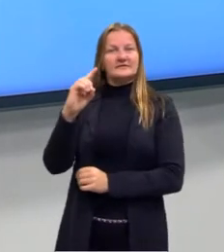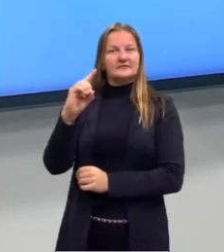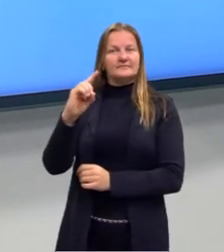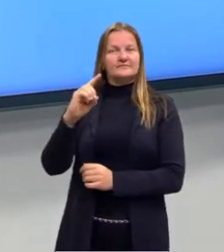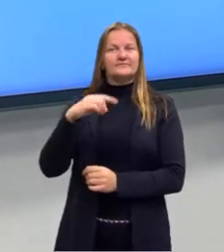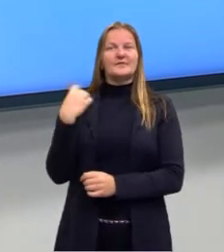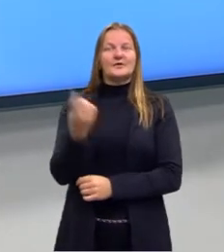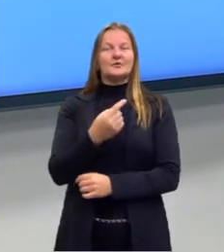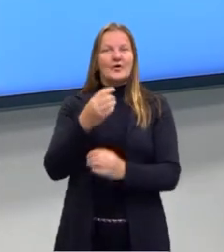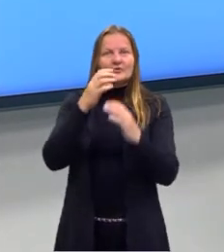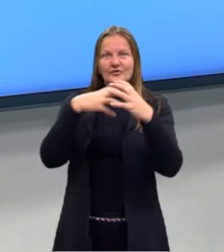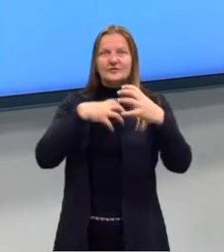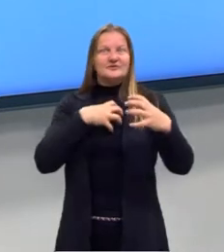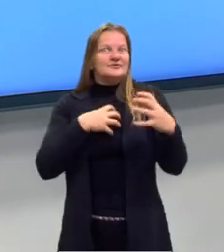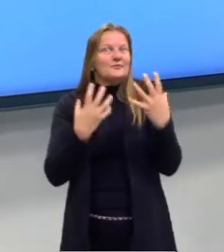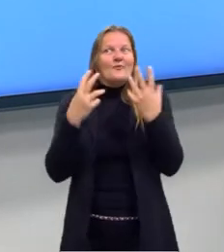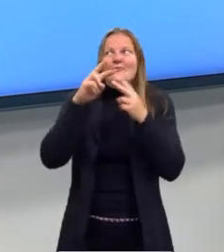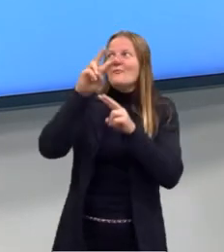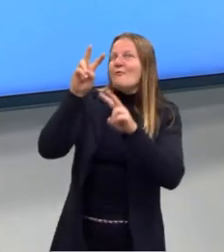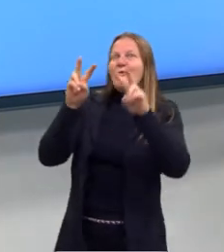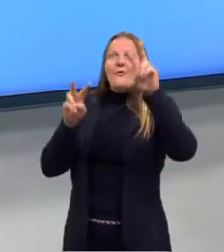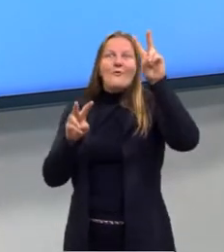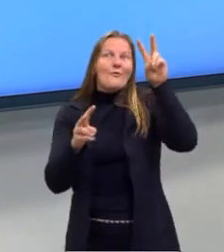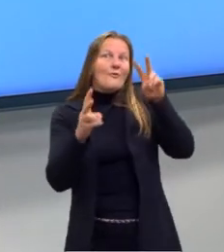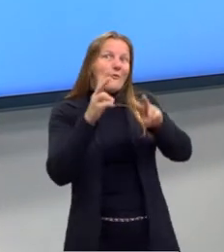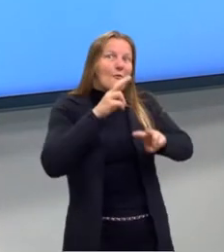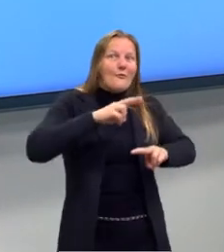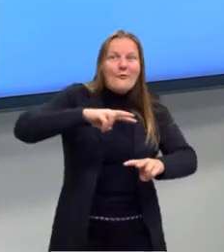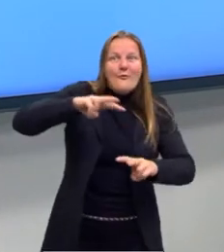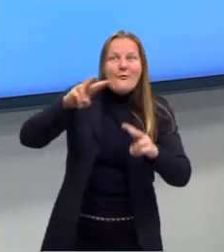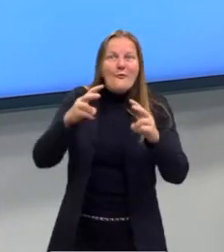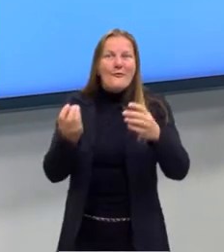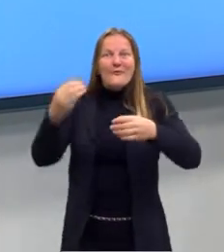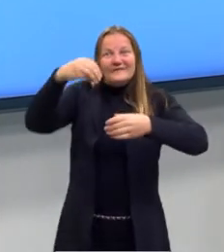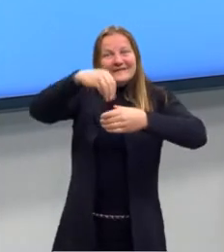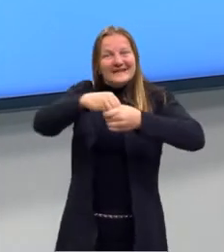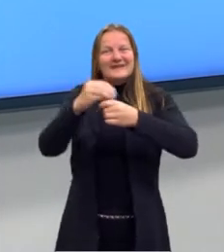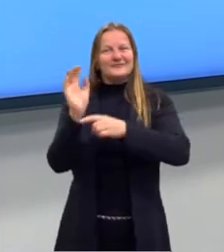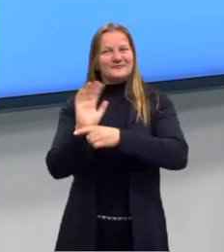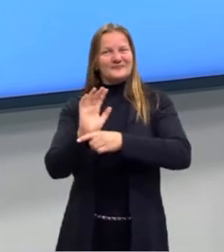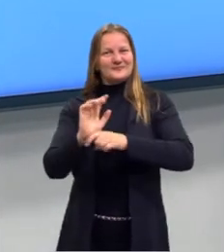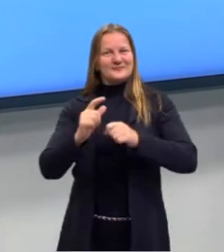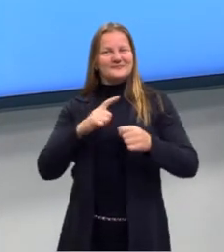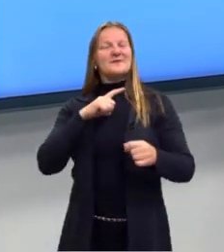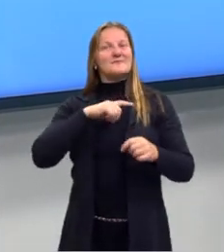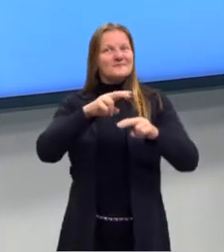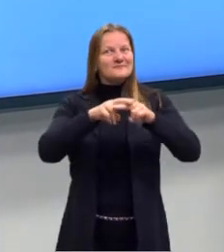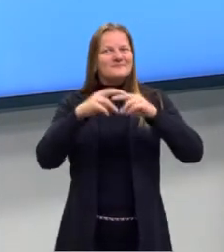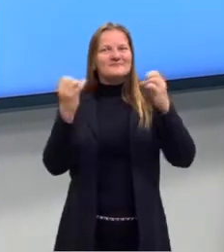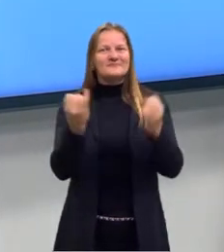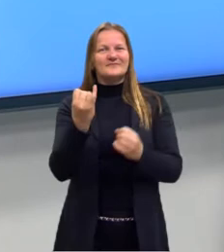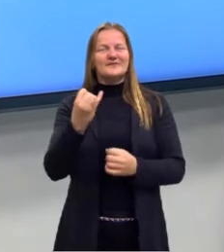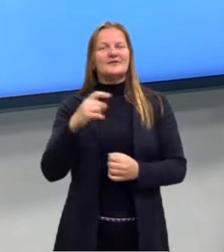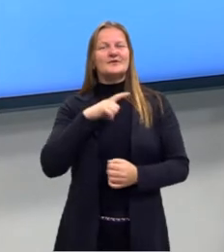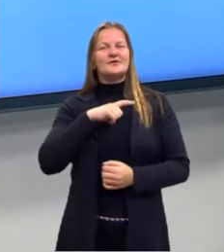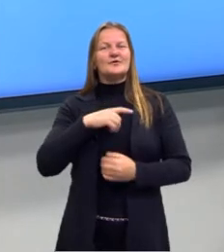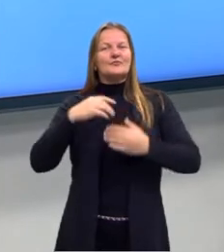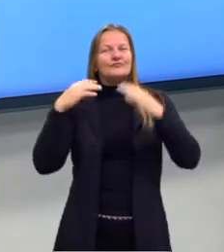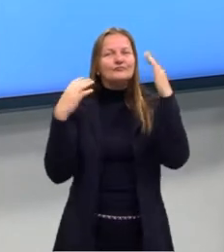onde nós sentimos ali que a gente está fazendo parte ali do filme. Então, ela trabalha com a